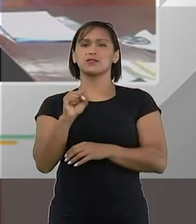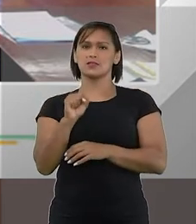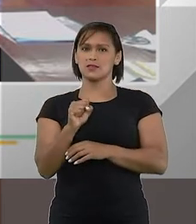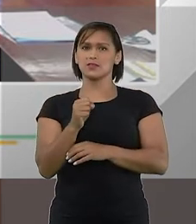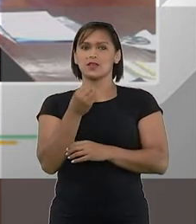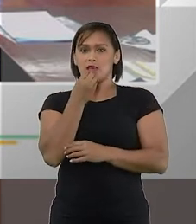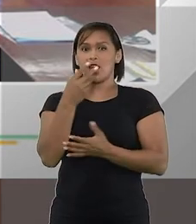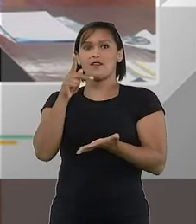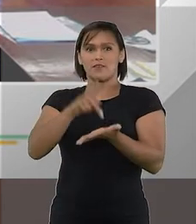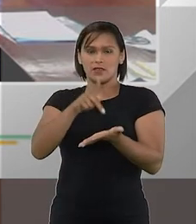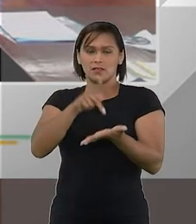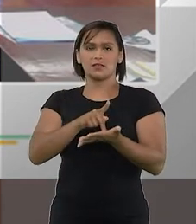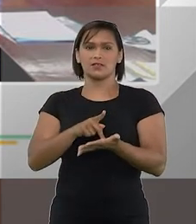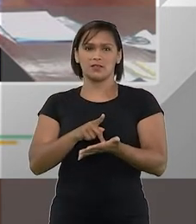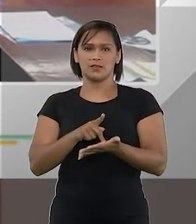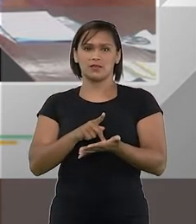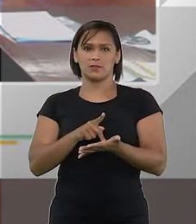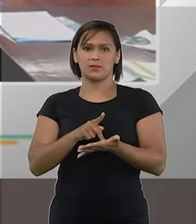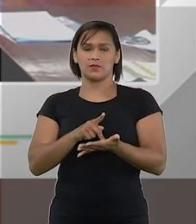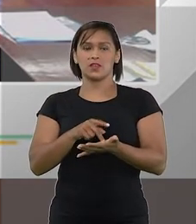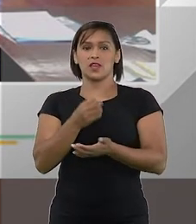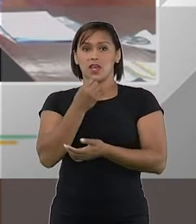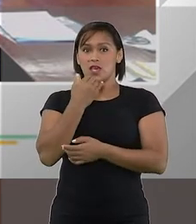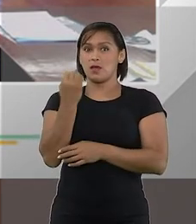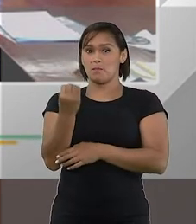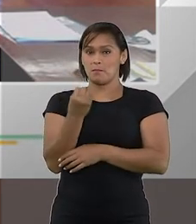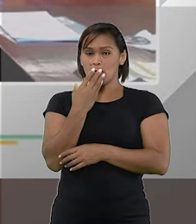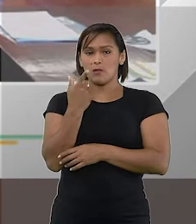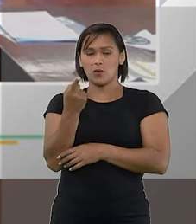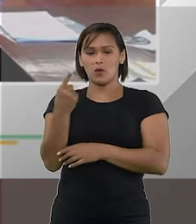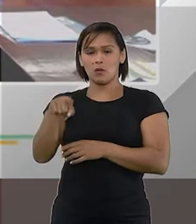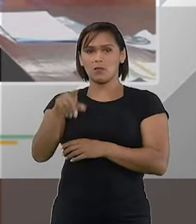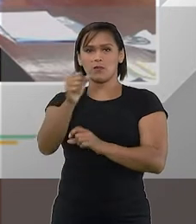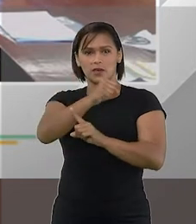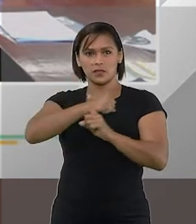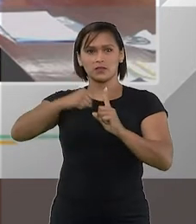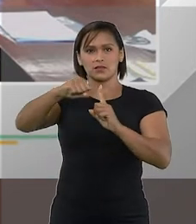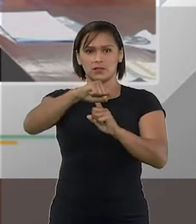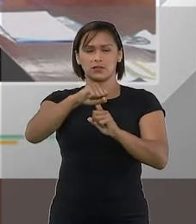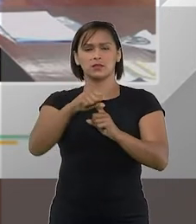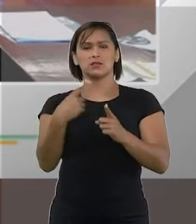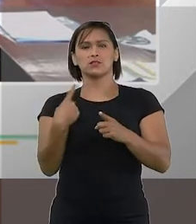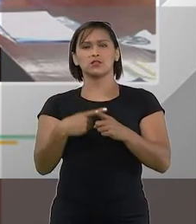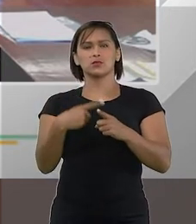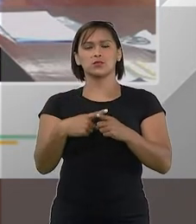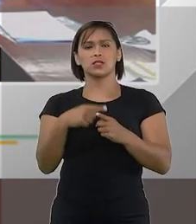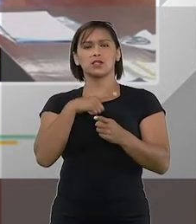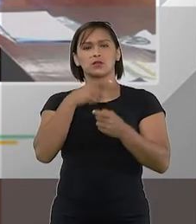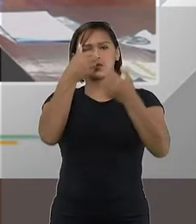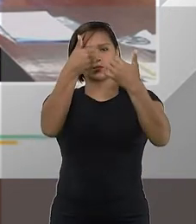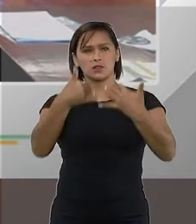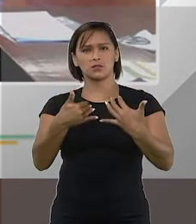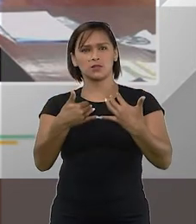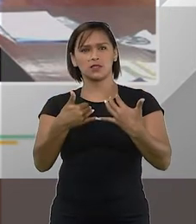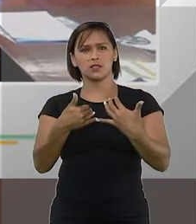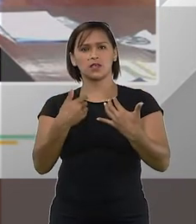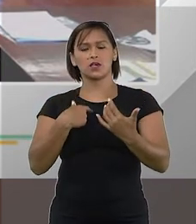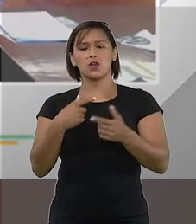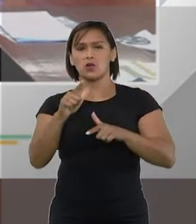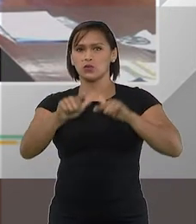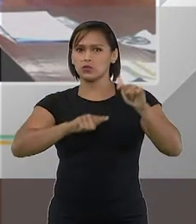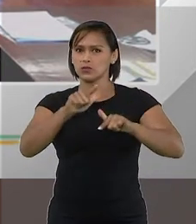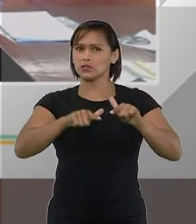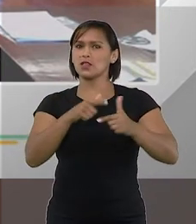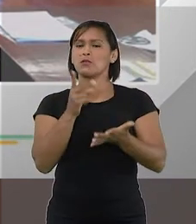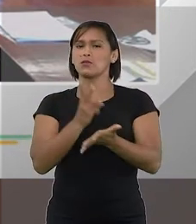palpável, é factível. Isto é muito bom para a sociedade porque, como estamos dizendo aqui, os